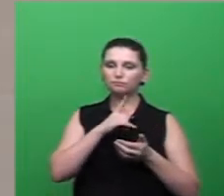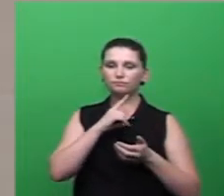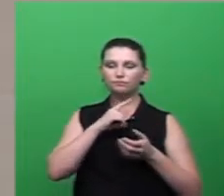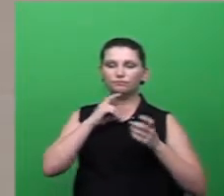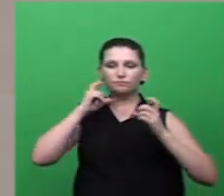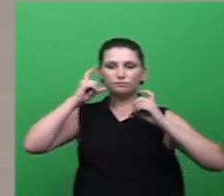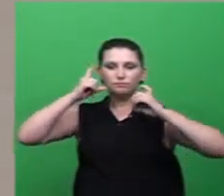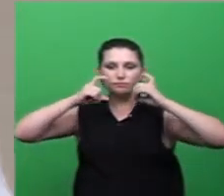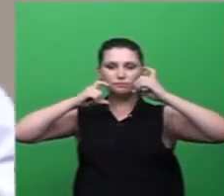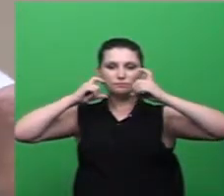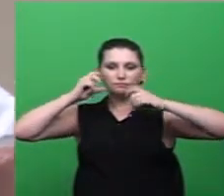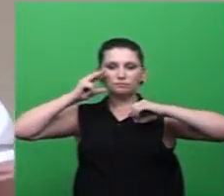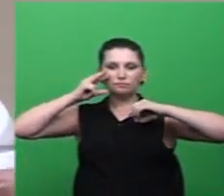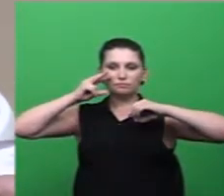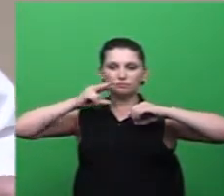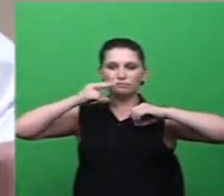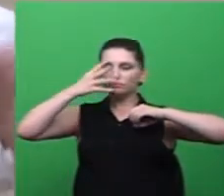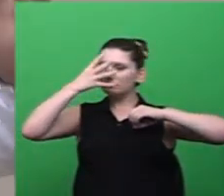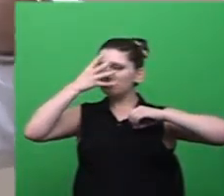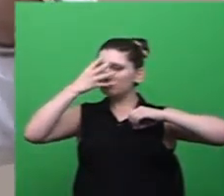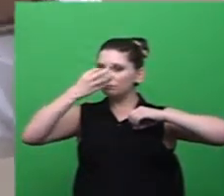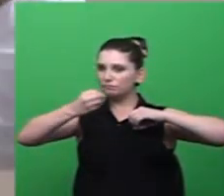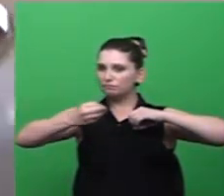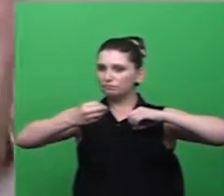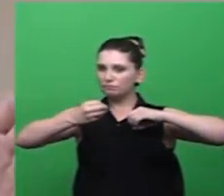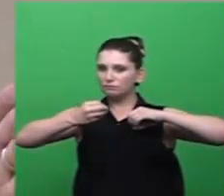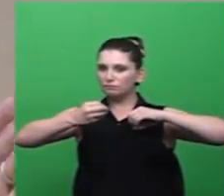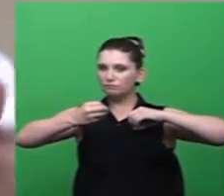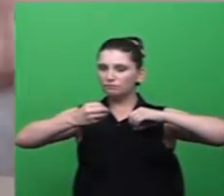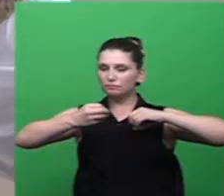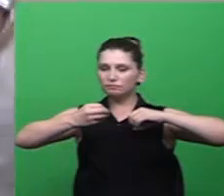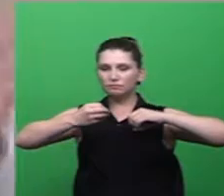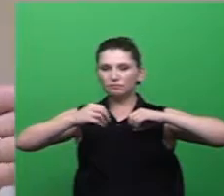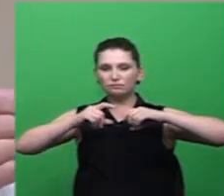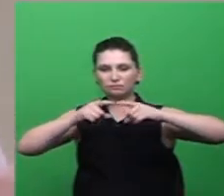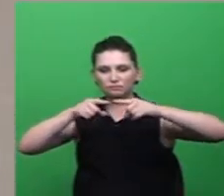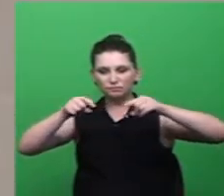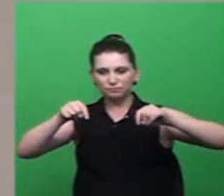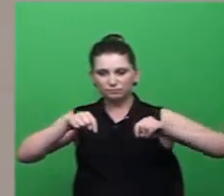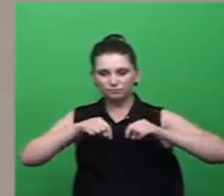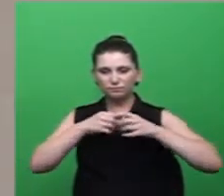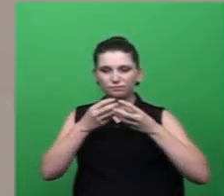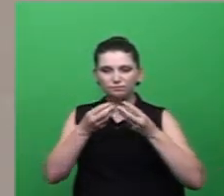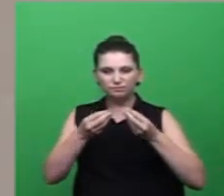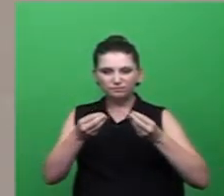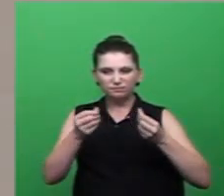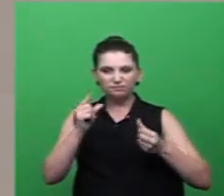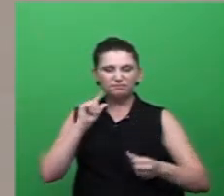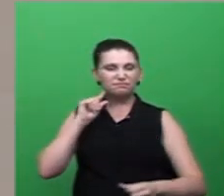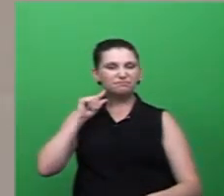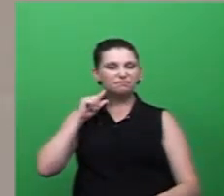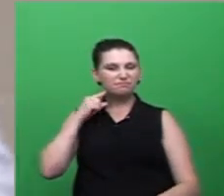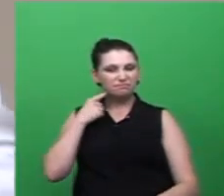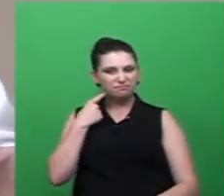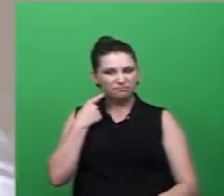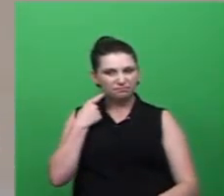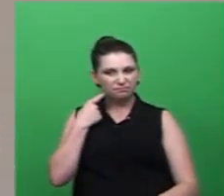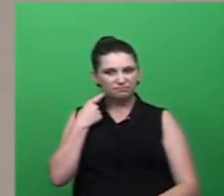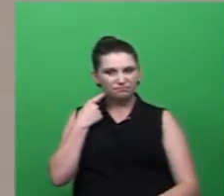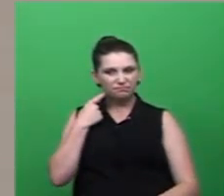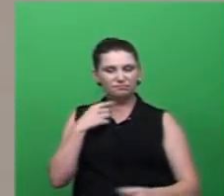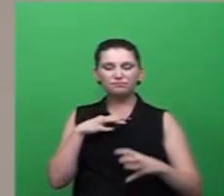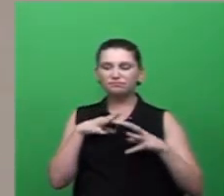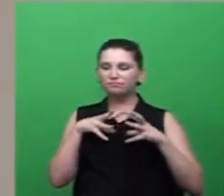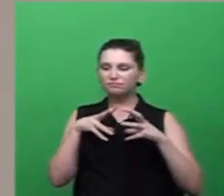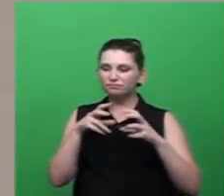as fotos inclusive de ferro velho descoberto corretamente e aqueles que não são então vai tudo junto